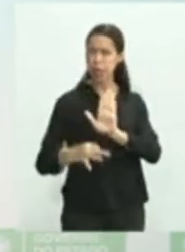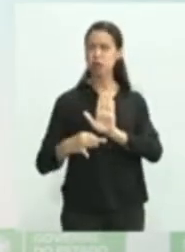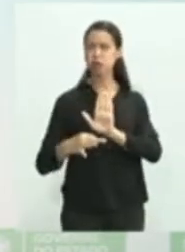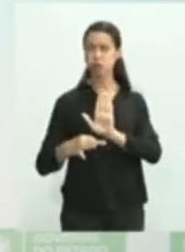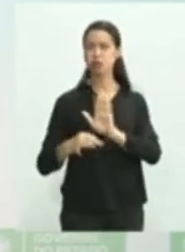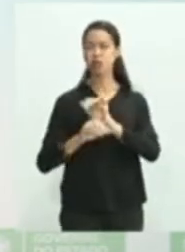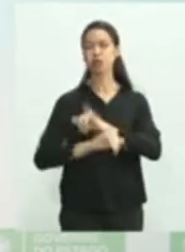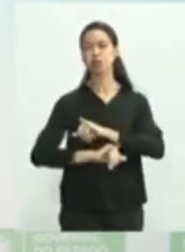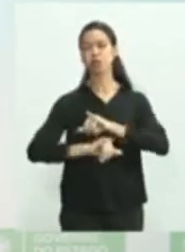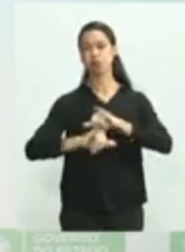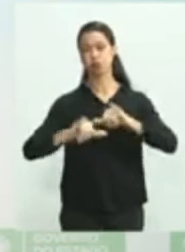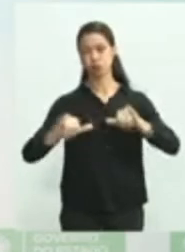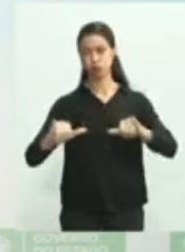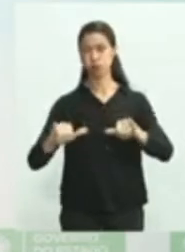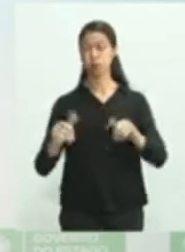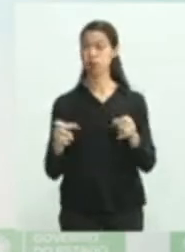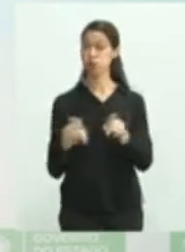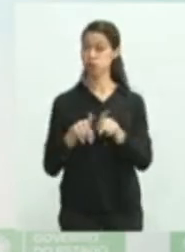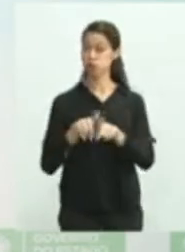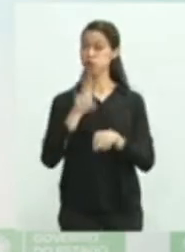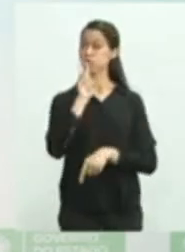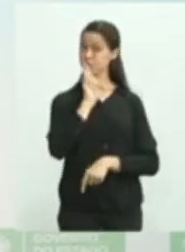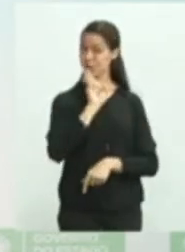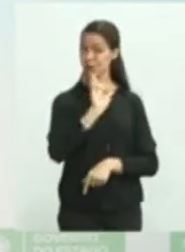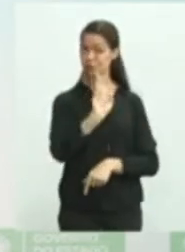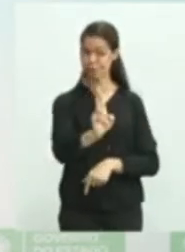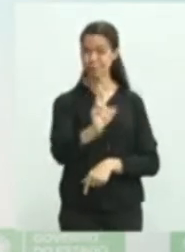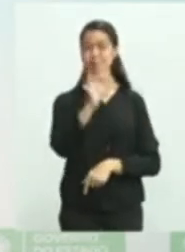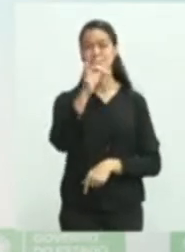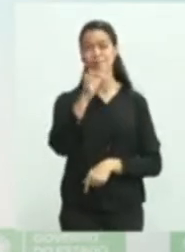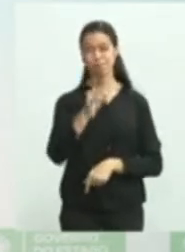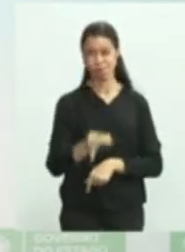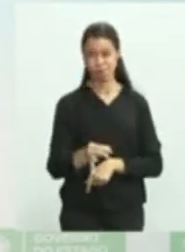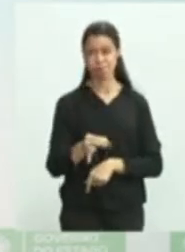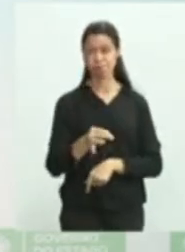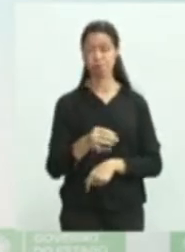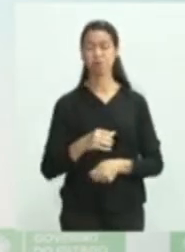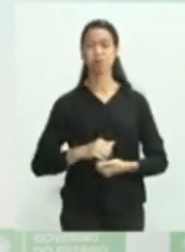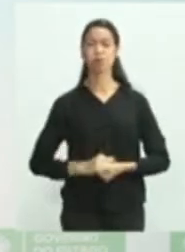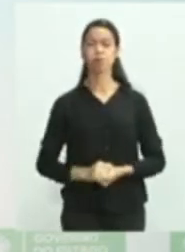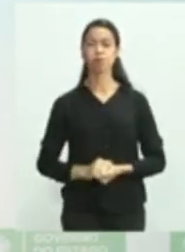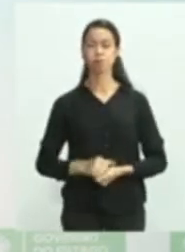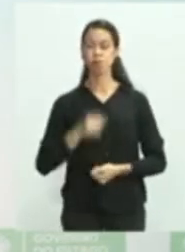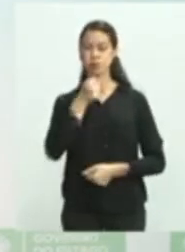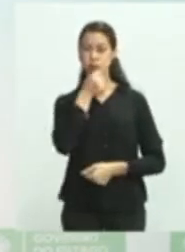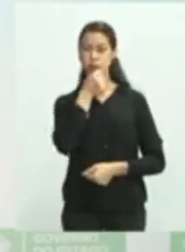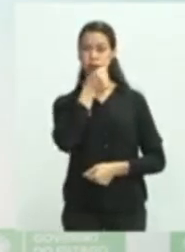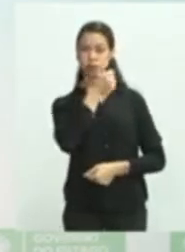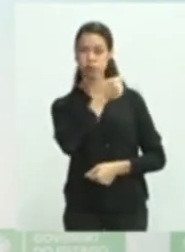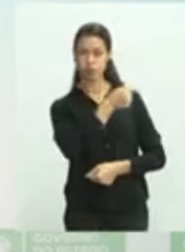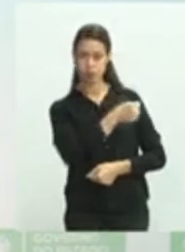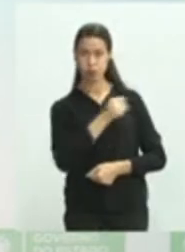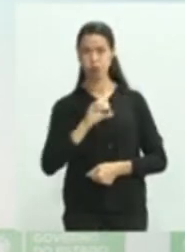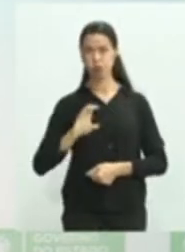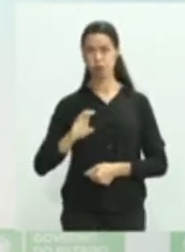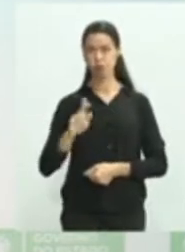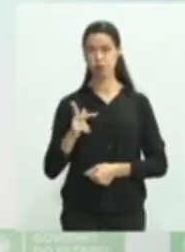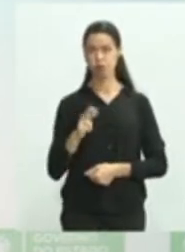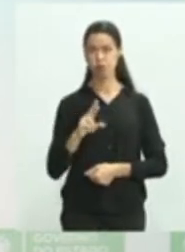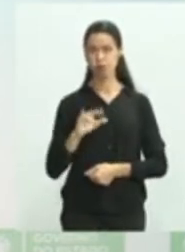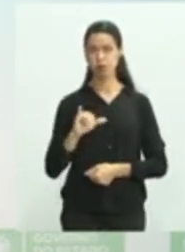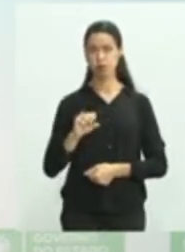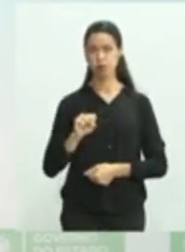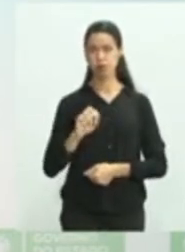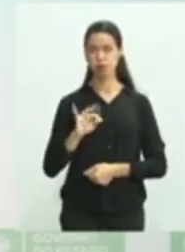e fazermos a resposta dos questionamentos que nos chegam. Doutora Cristina Marmoni, para fazer a leitura